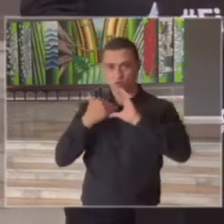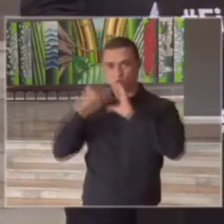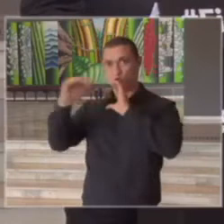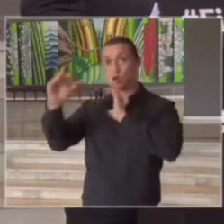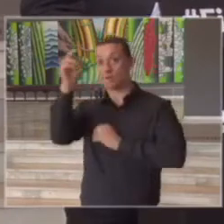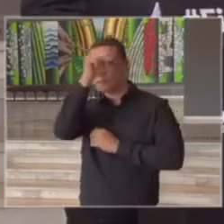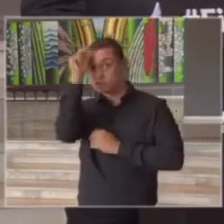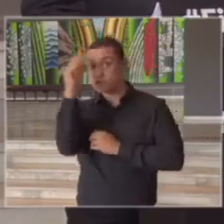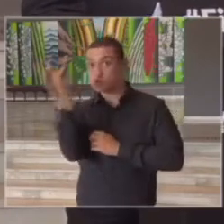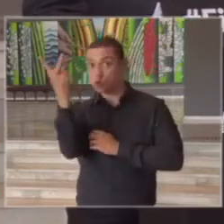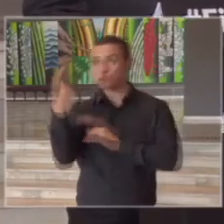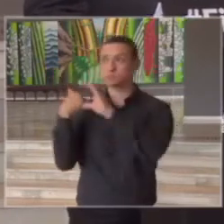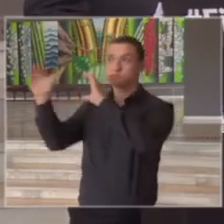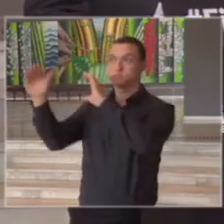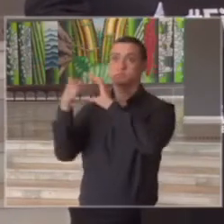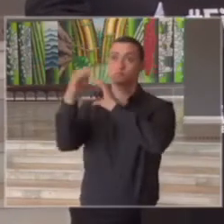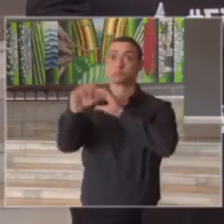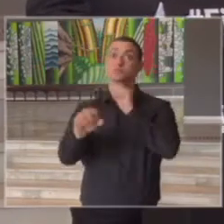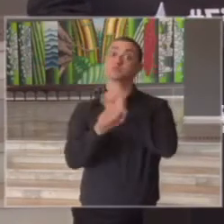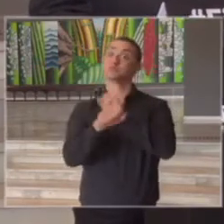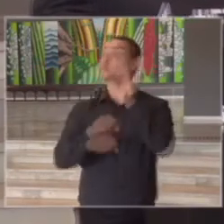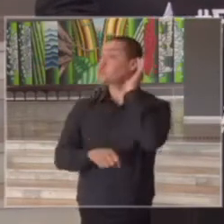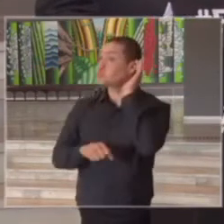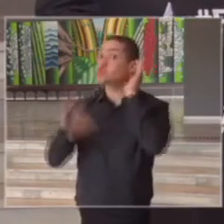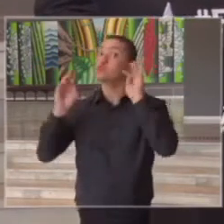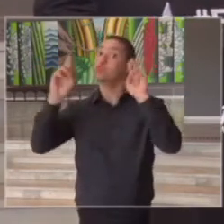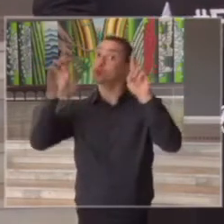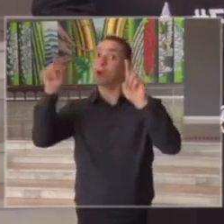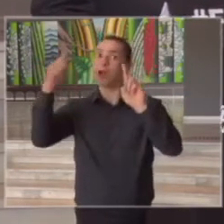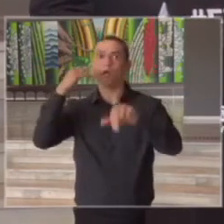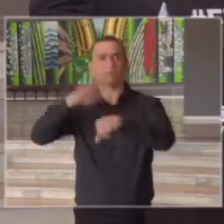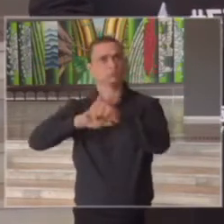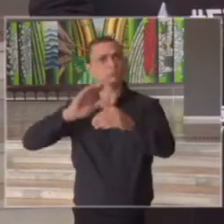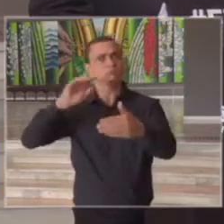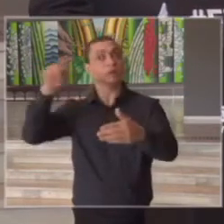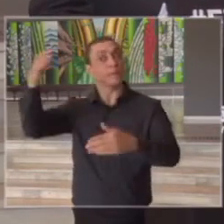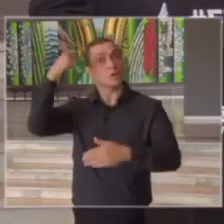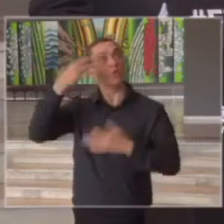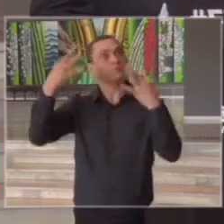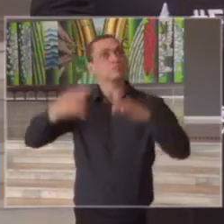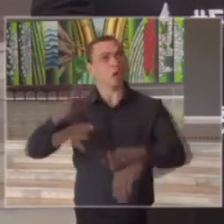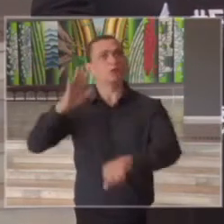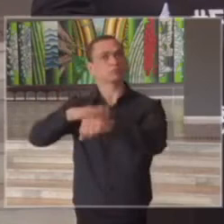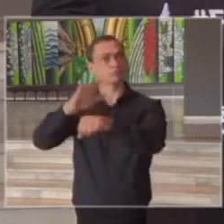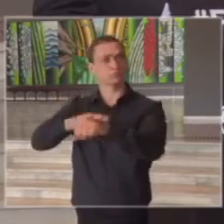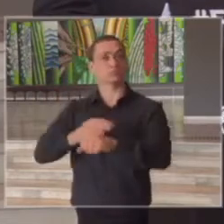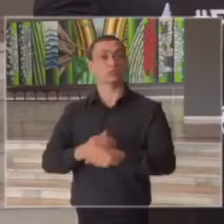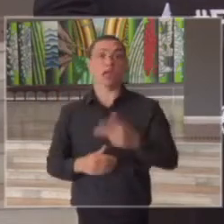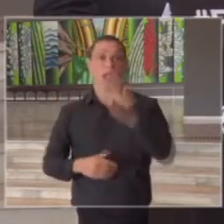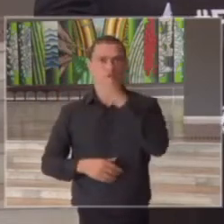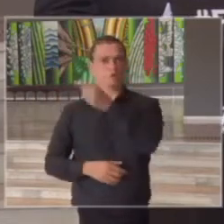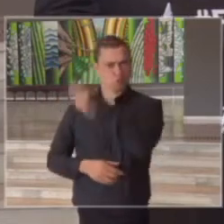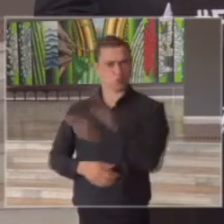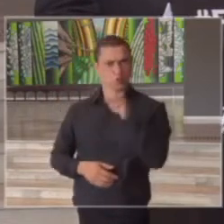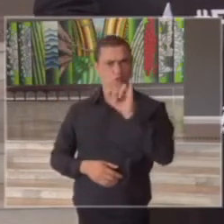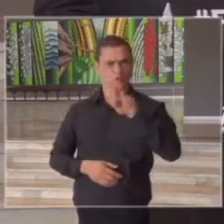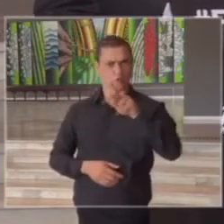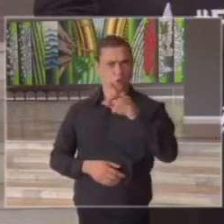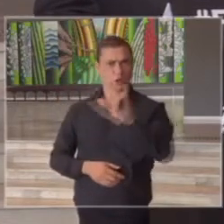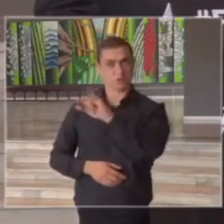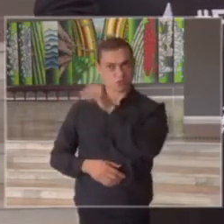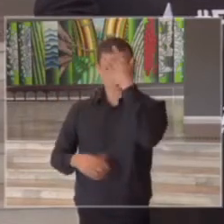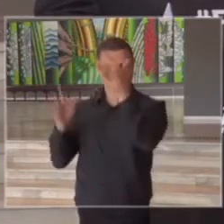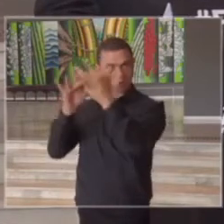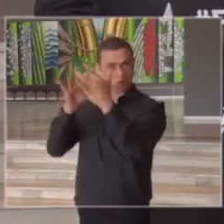prefeitos e esperamos que os prefeitos tomem as providências que eles acharem mais adequadas talvez o Vignoli já tenha alguma